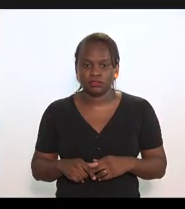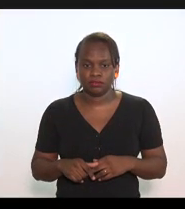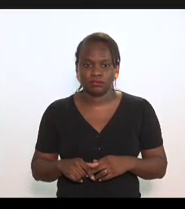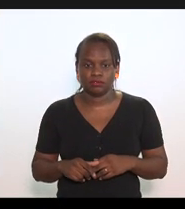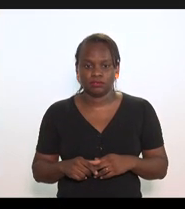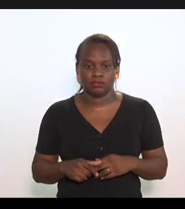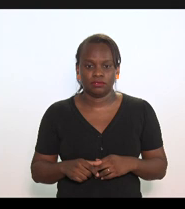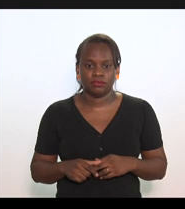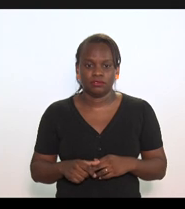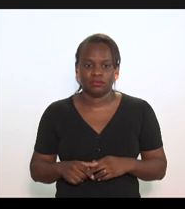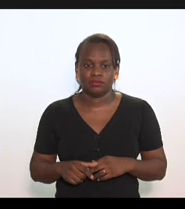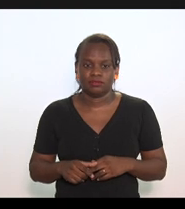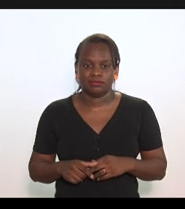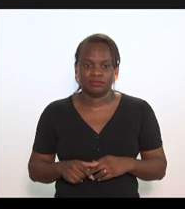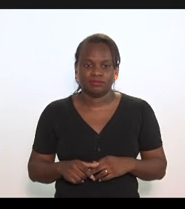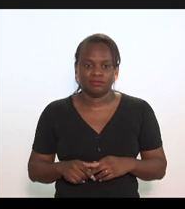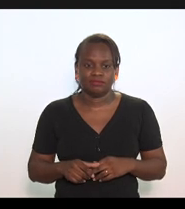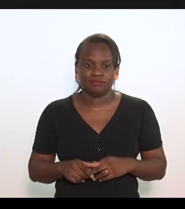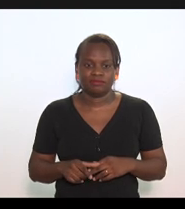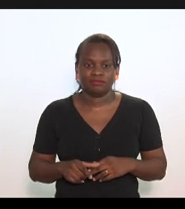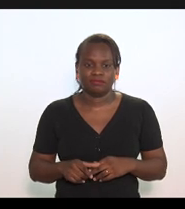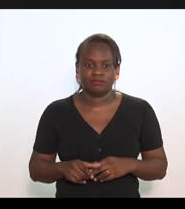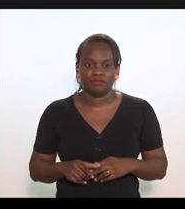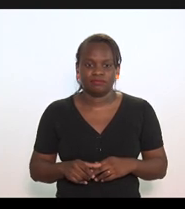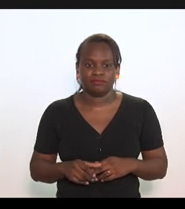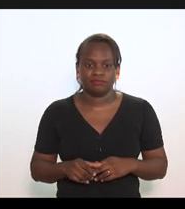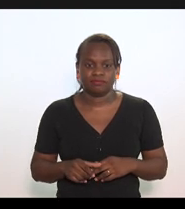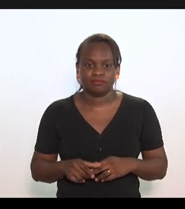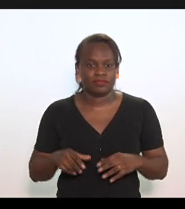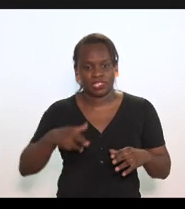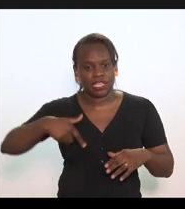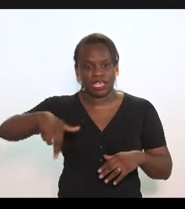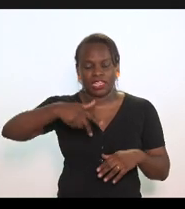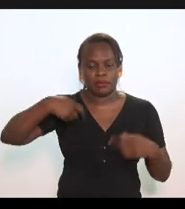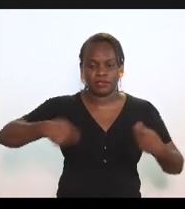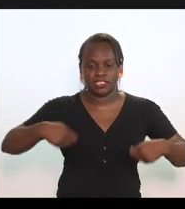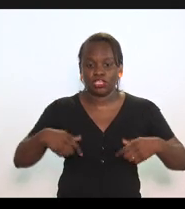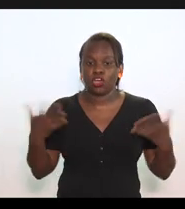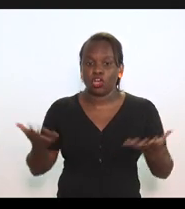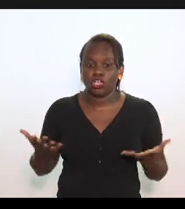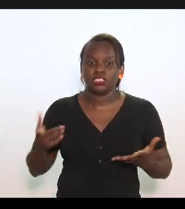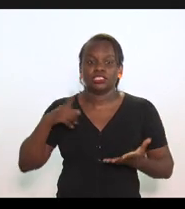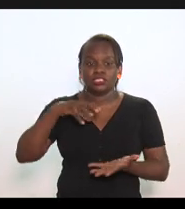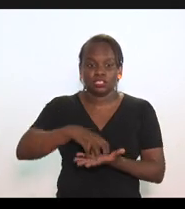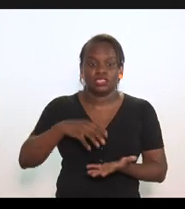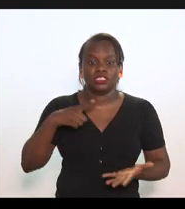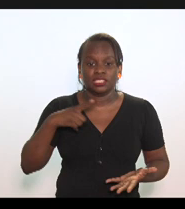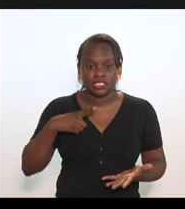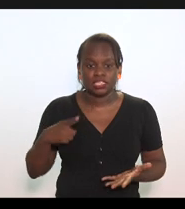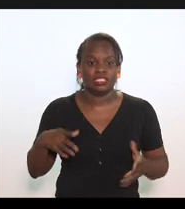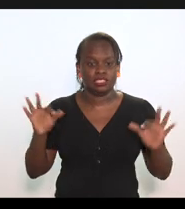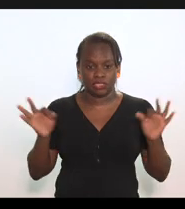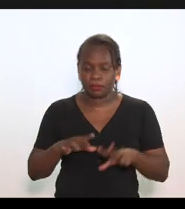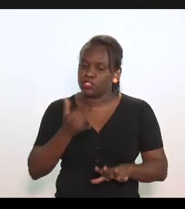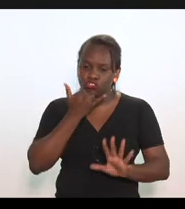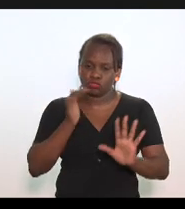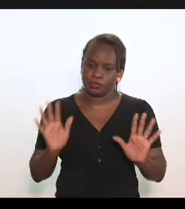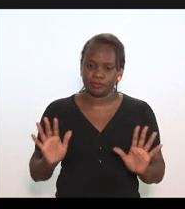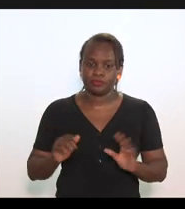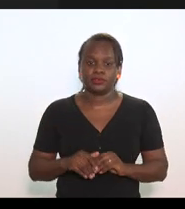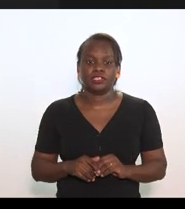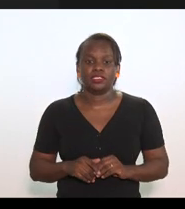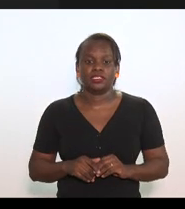então depois tem que andar hoje o nosso setor para encerrar desculpa